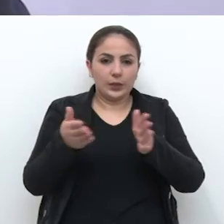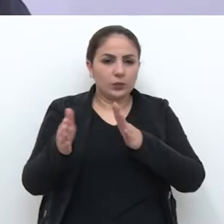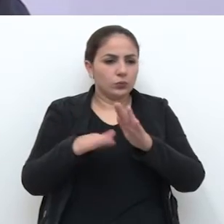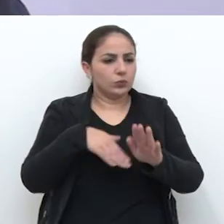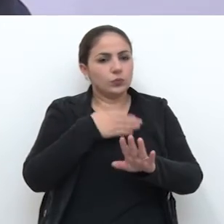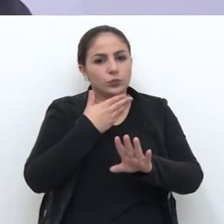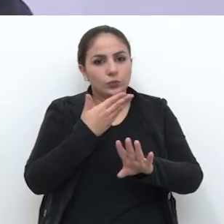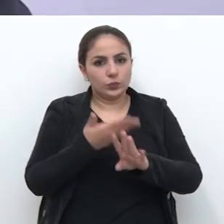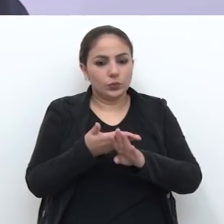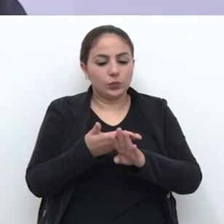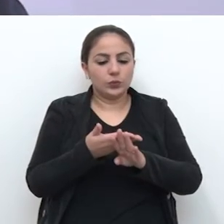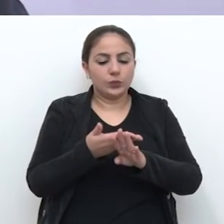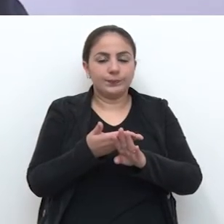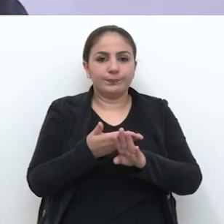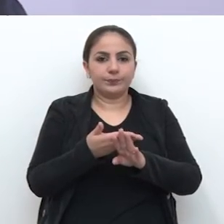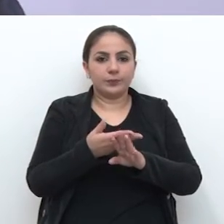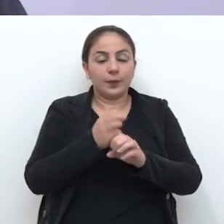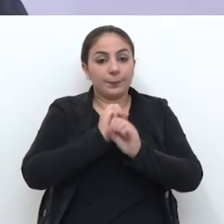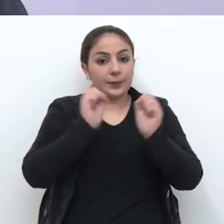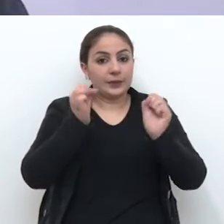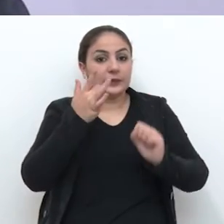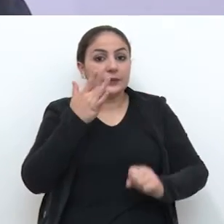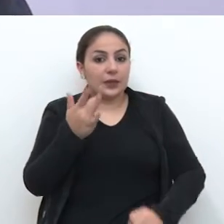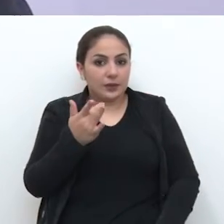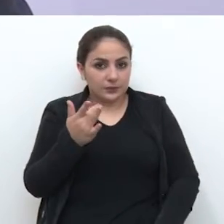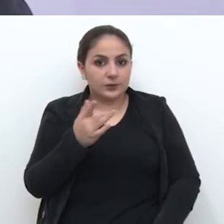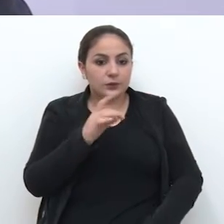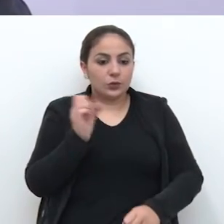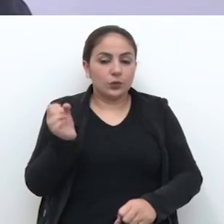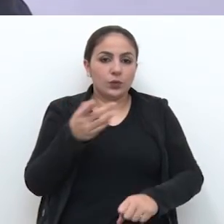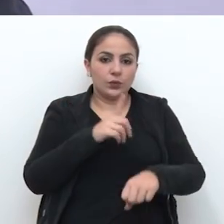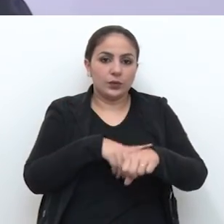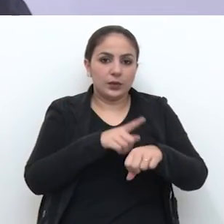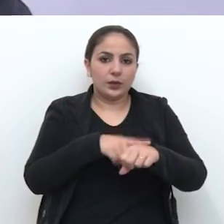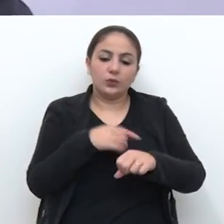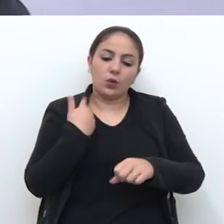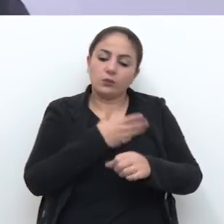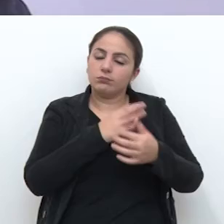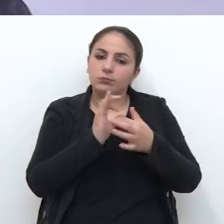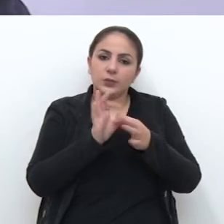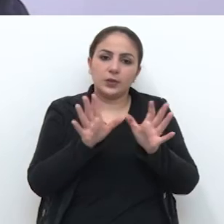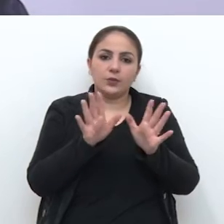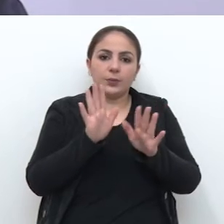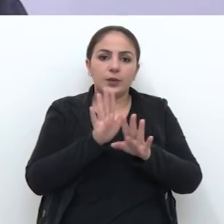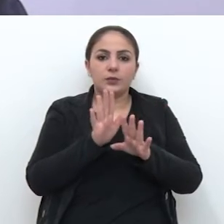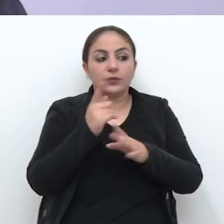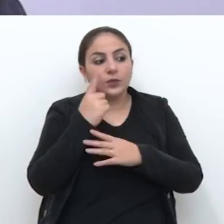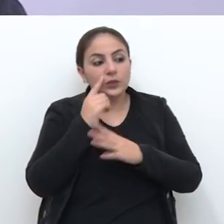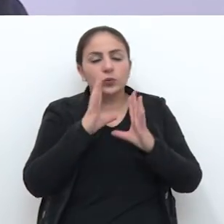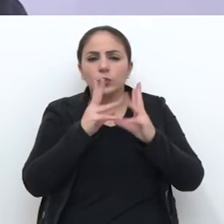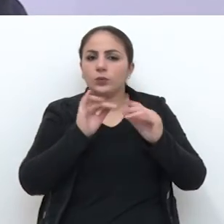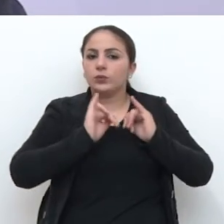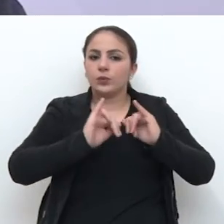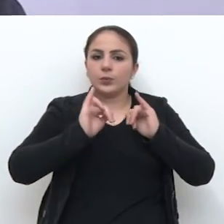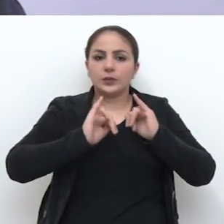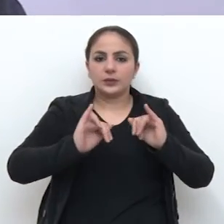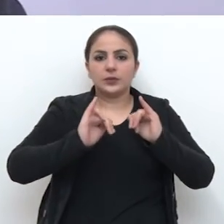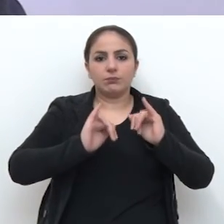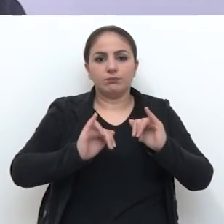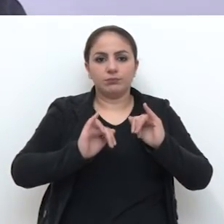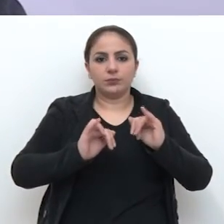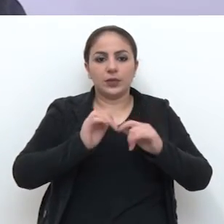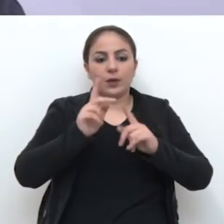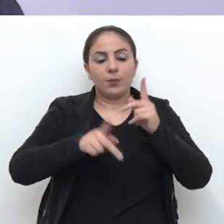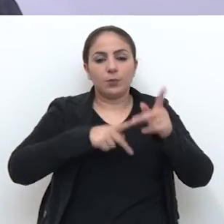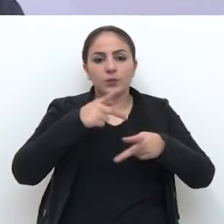todo, agora, amanhã e tarde, com o novo horário da Prefeitura, e estamos à disposição para fornecer todas as informações possíveis para